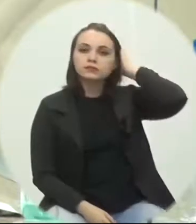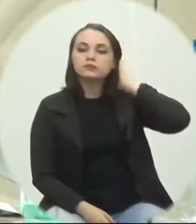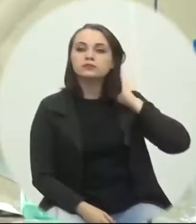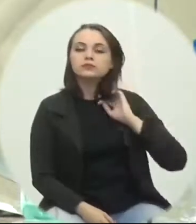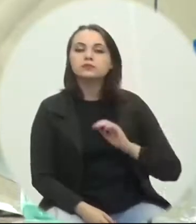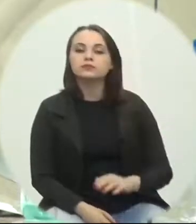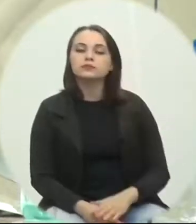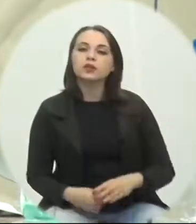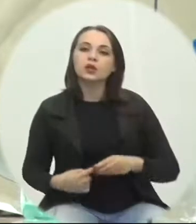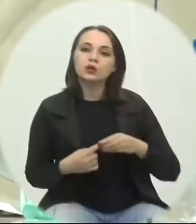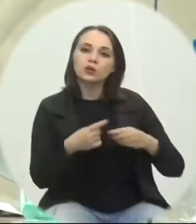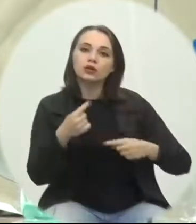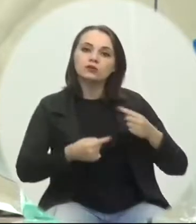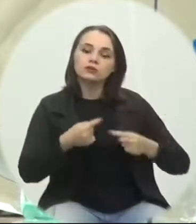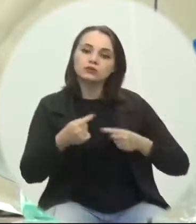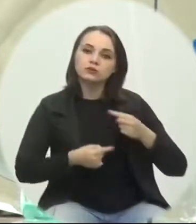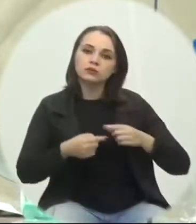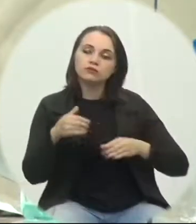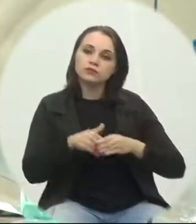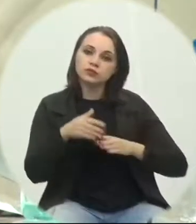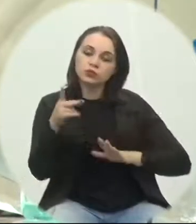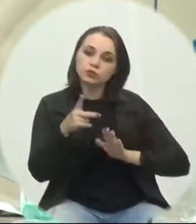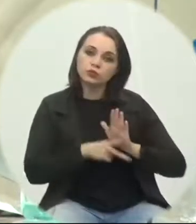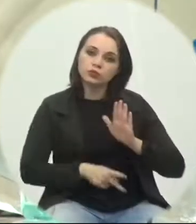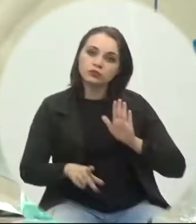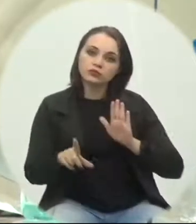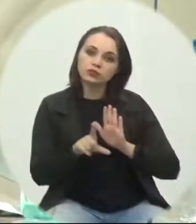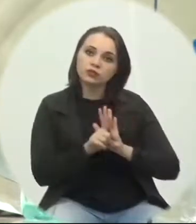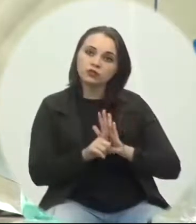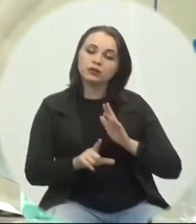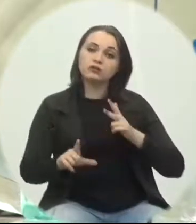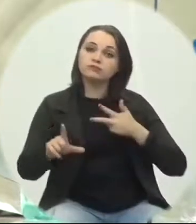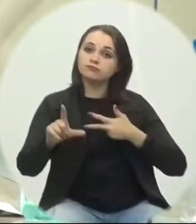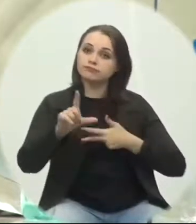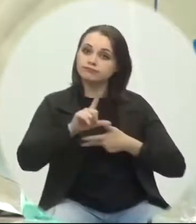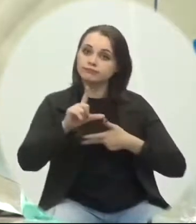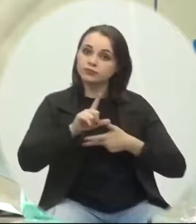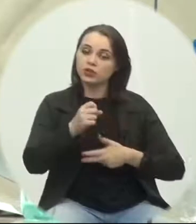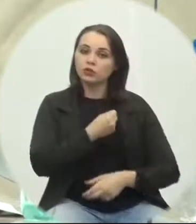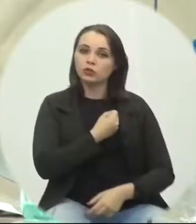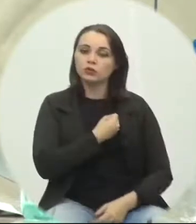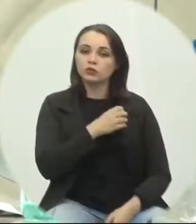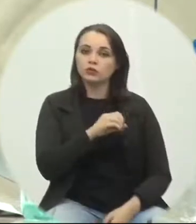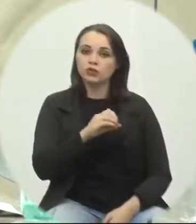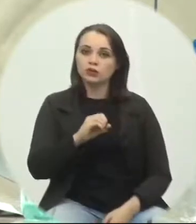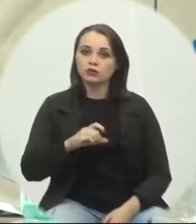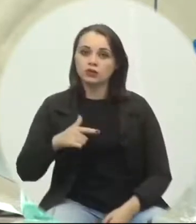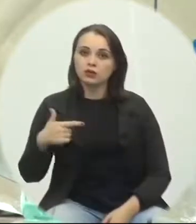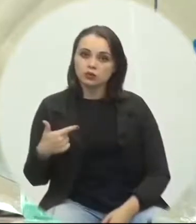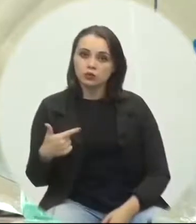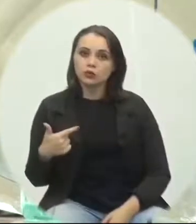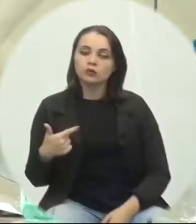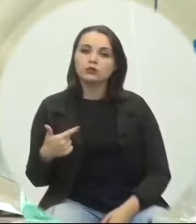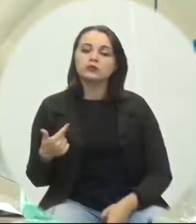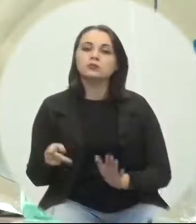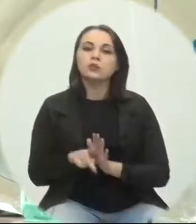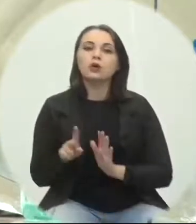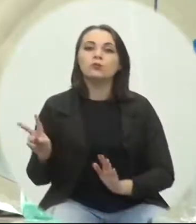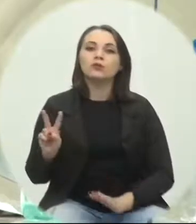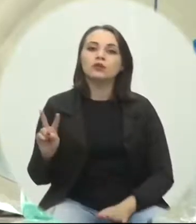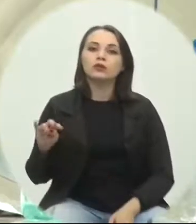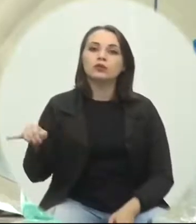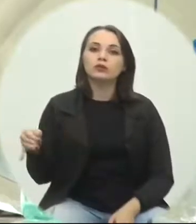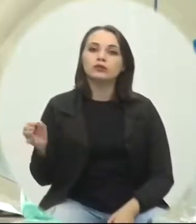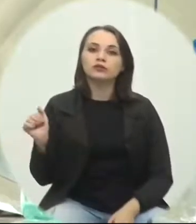Em única discussão e votação ao projeto de lei do Poder Legislativo nº PL002-21, de autoria do vereador Jair